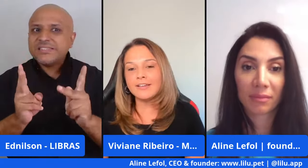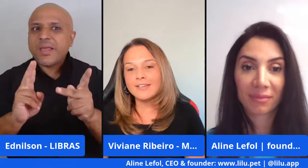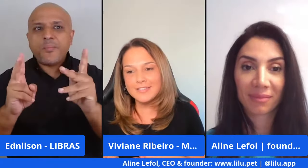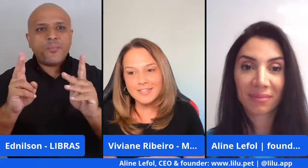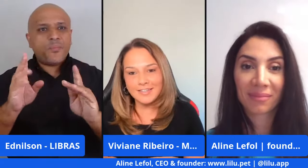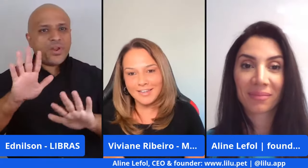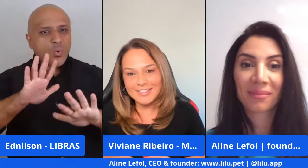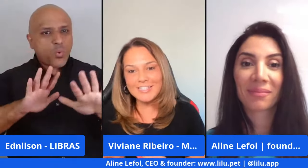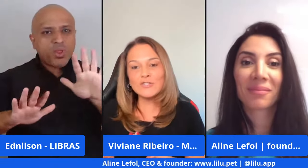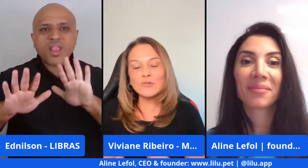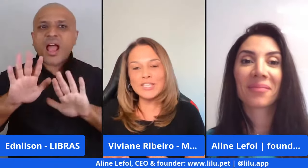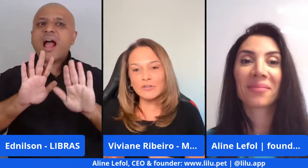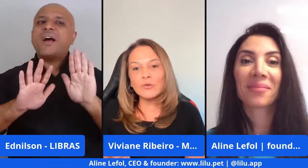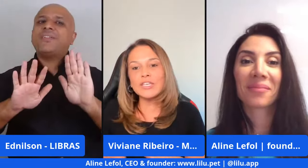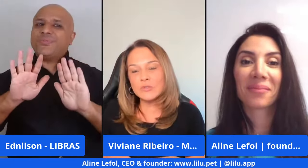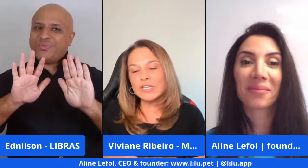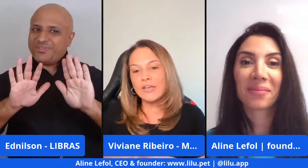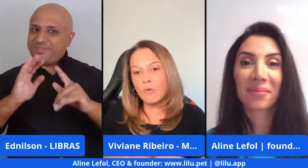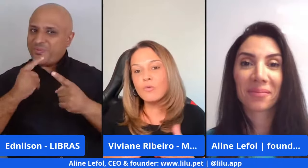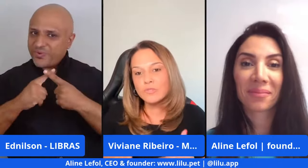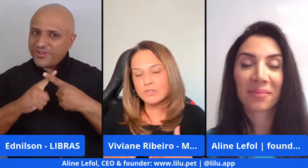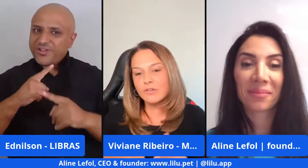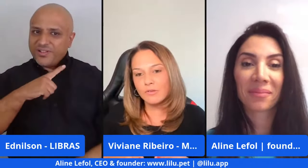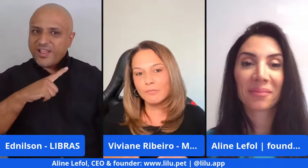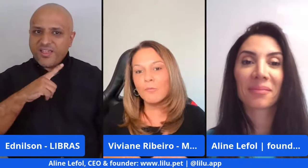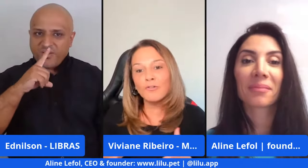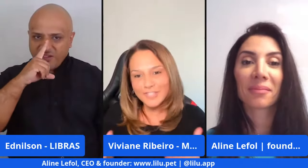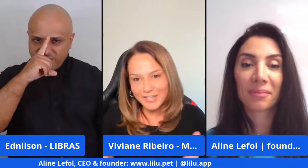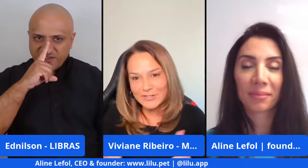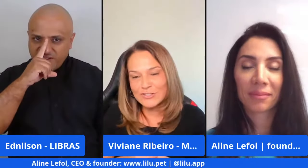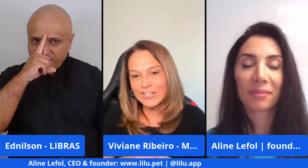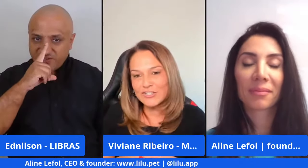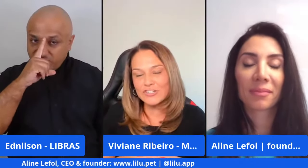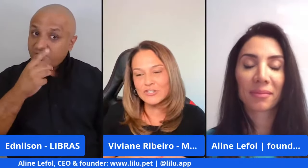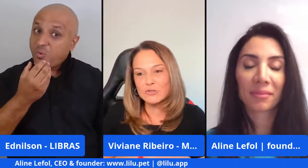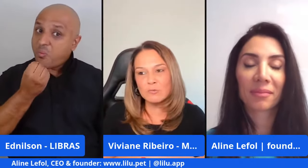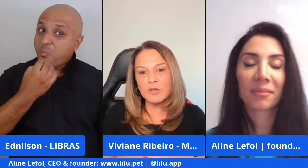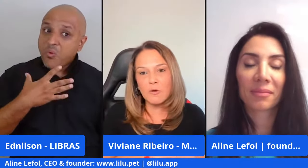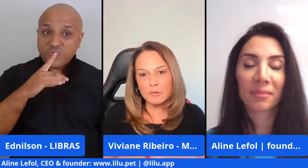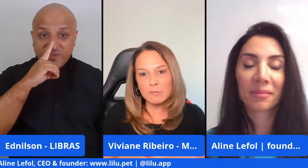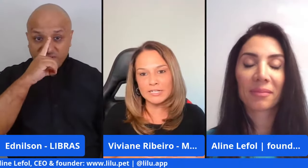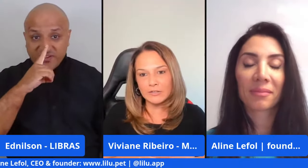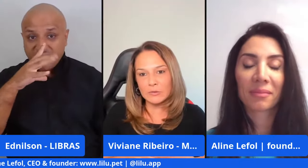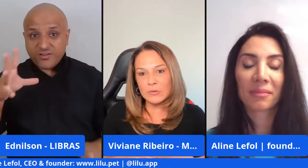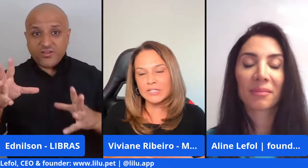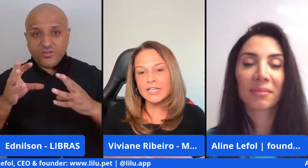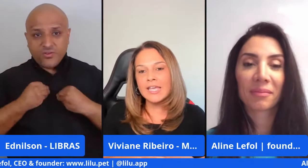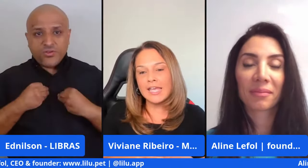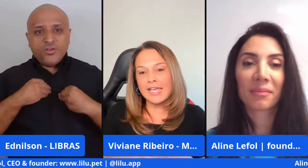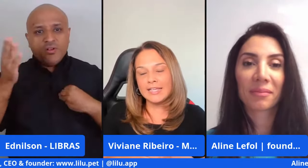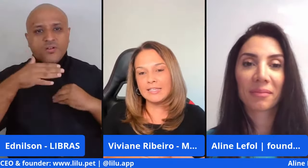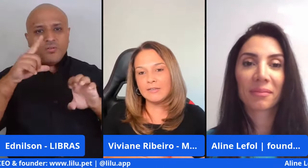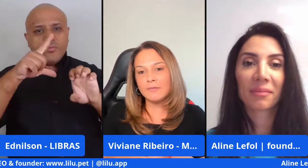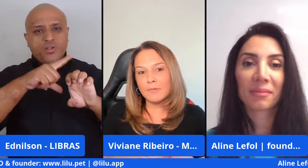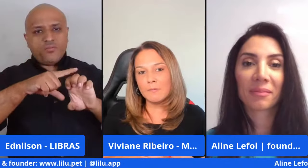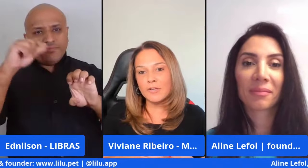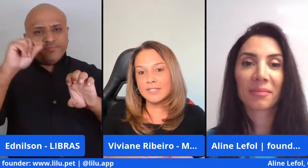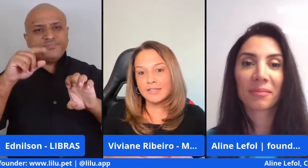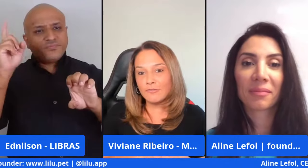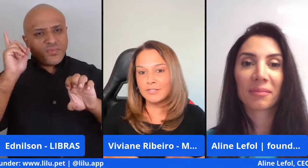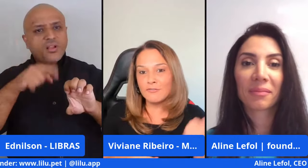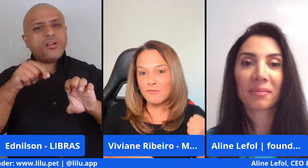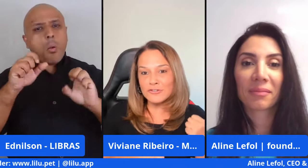porque, sim, existe um certo risco aqui, alguns bons riscos que a gente assume como empreendedor, é que